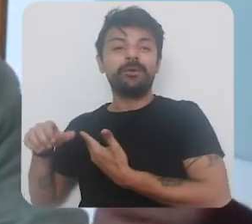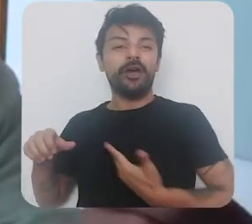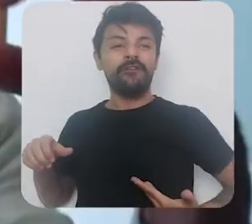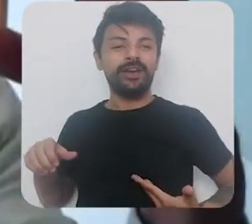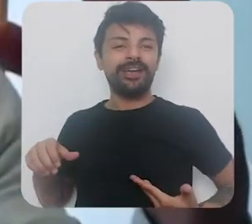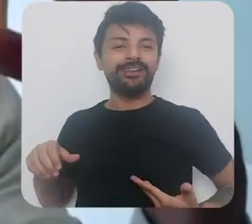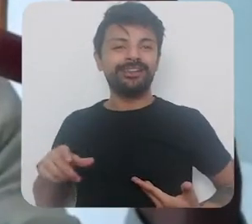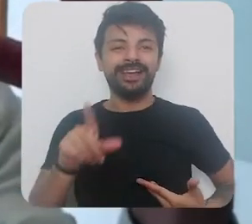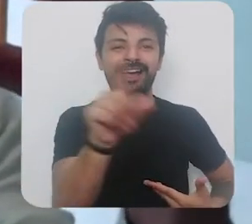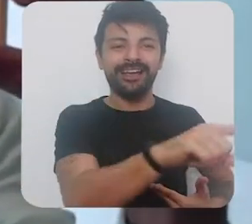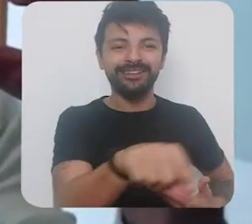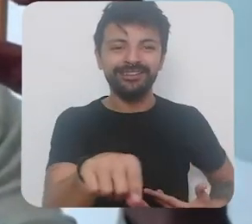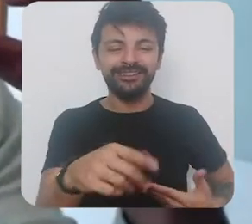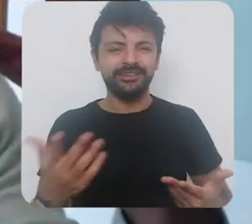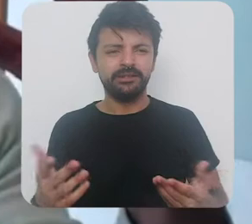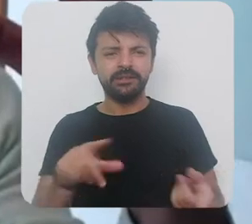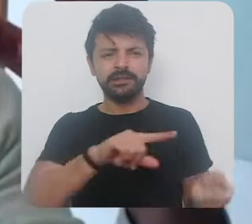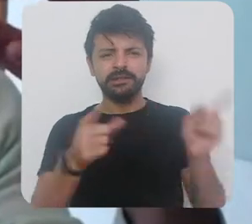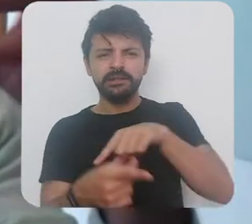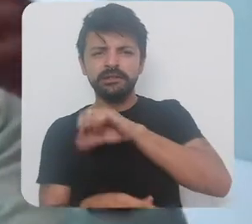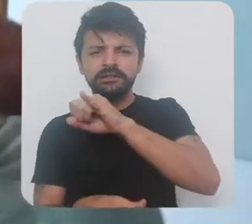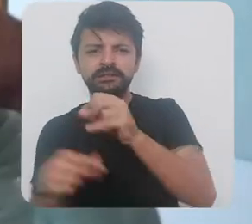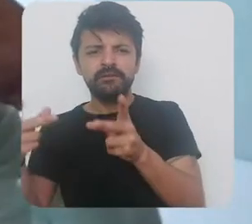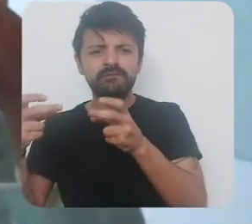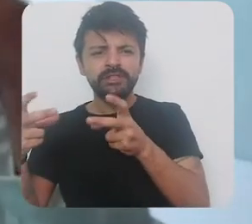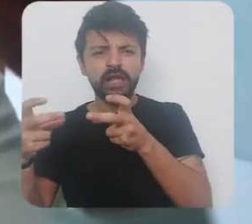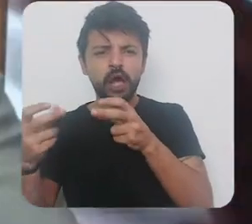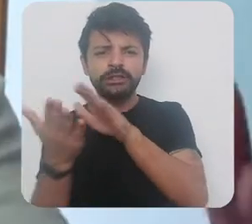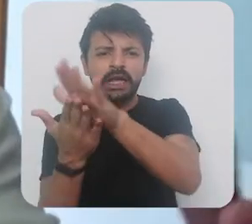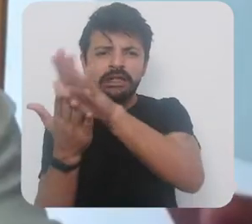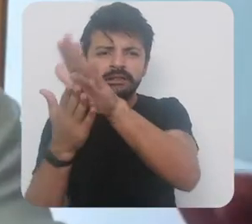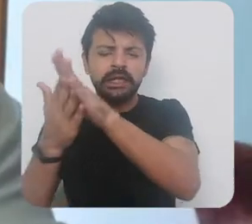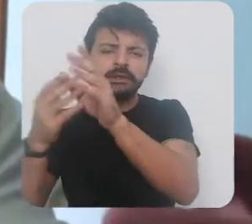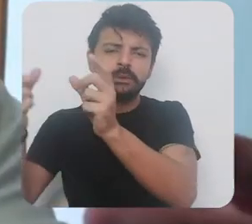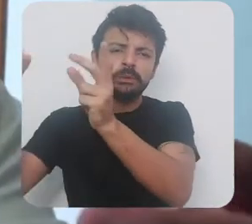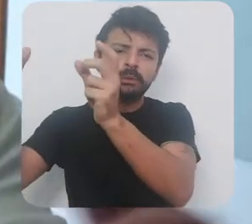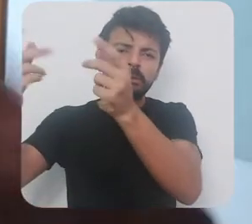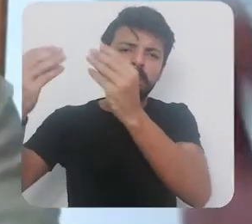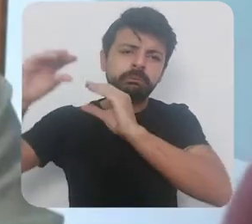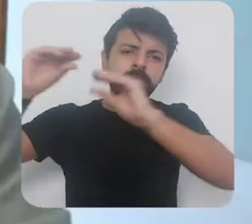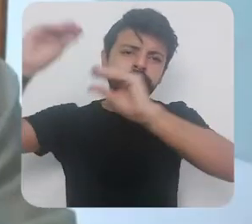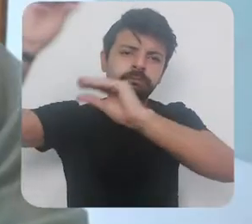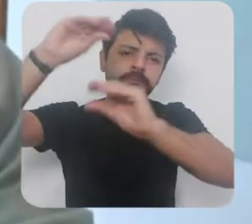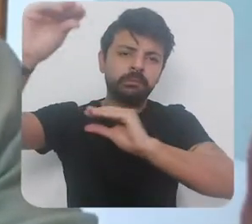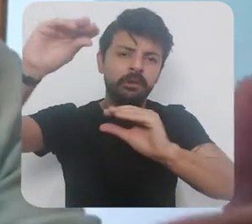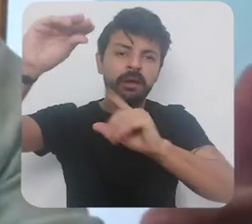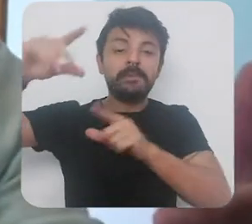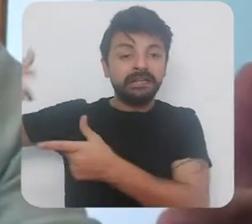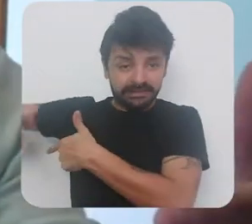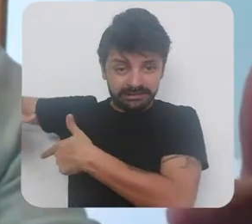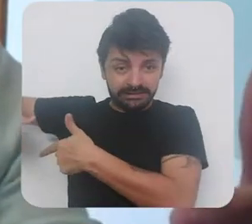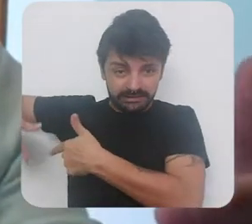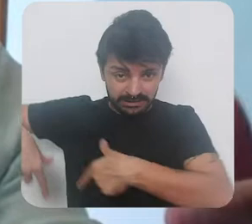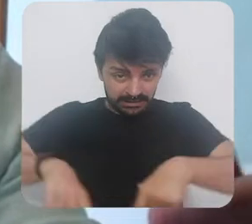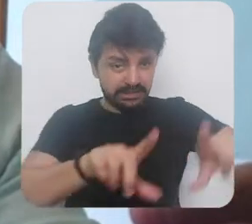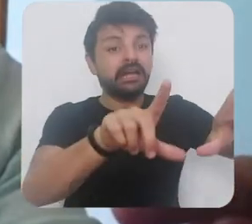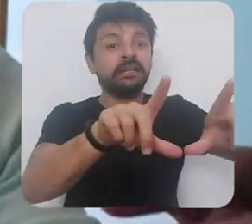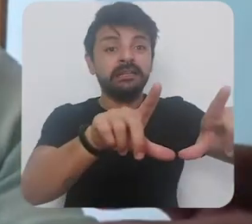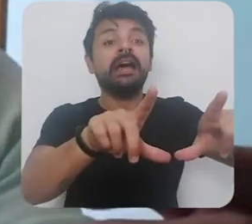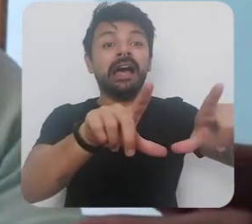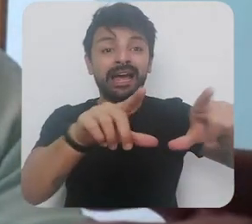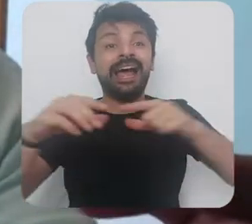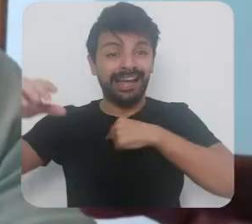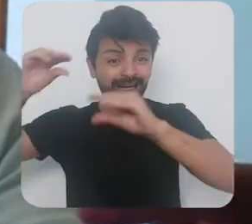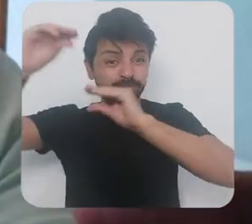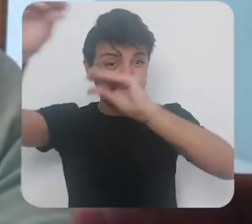fazer a política anula a outra a política fiscal é expansionista porque está gastando por outro lado como ele está